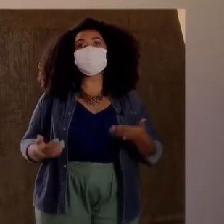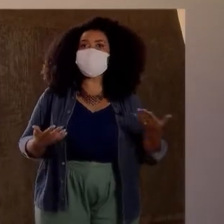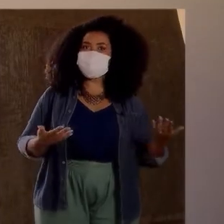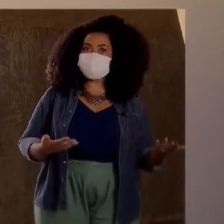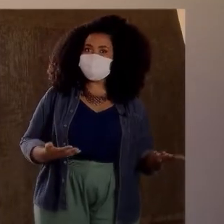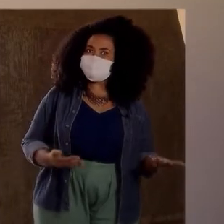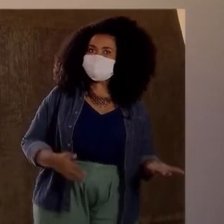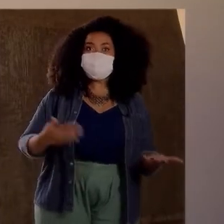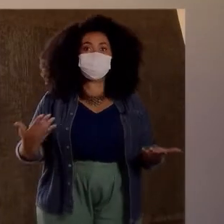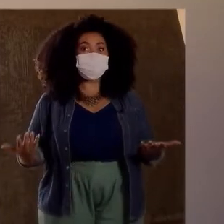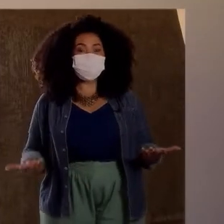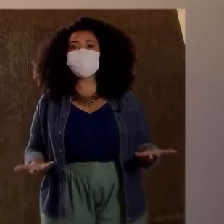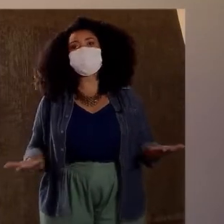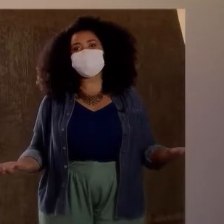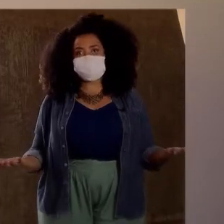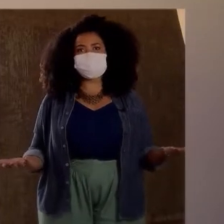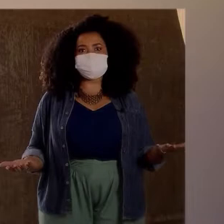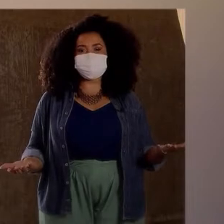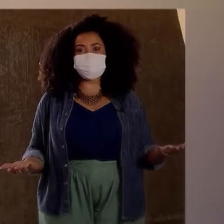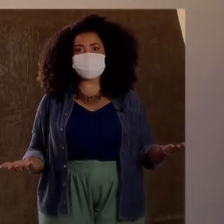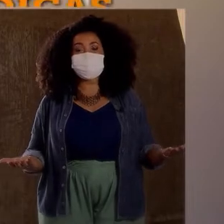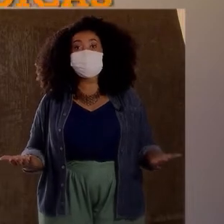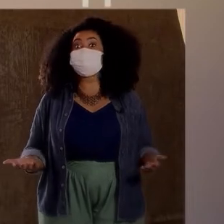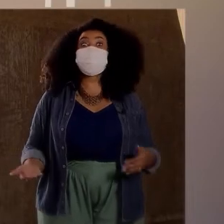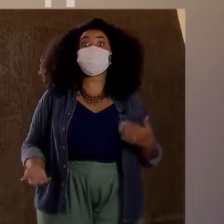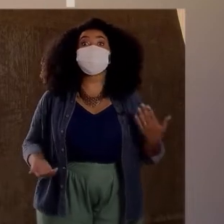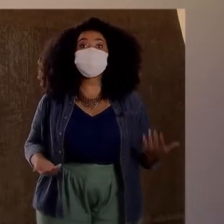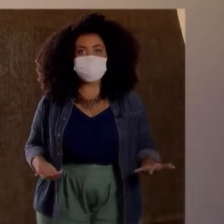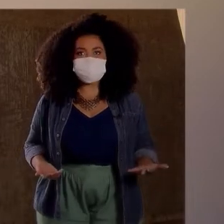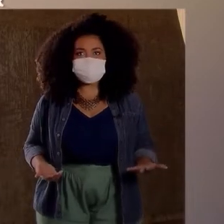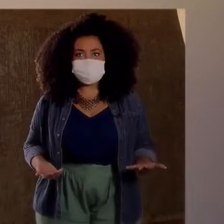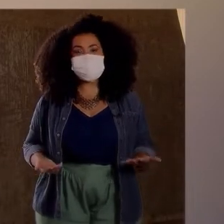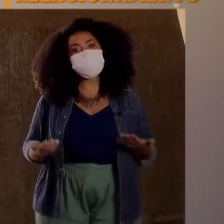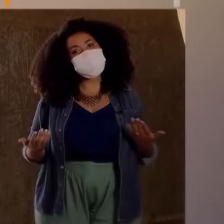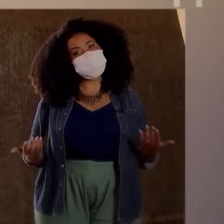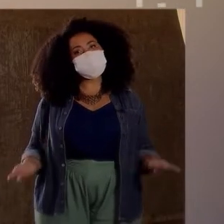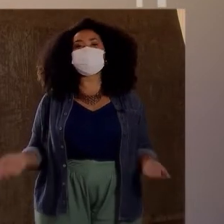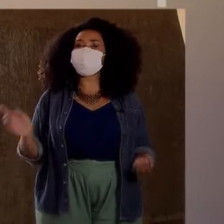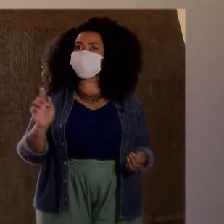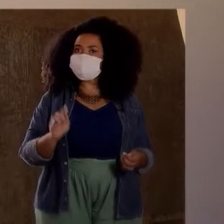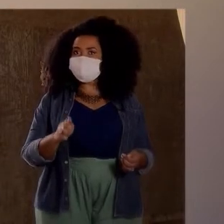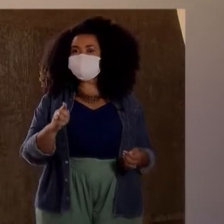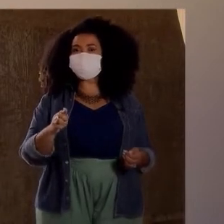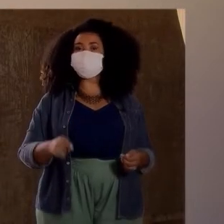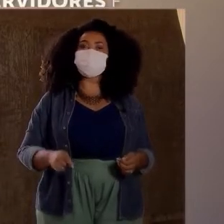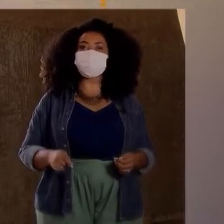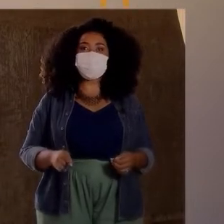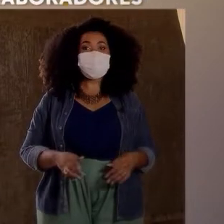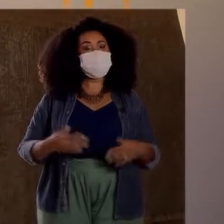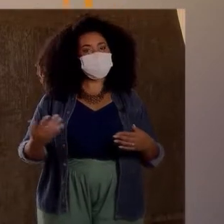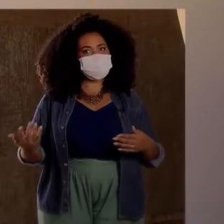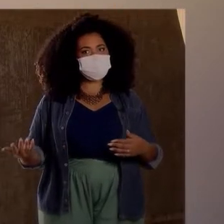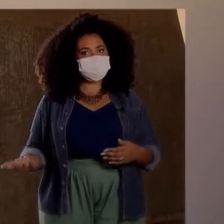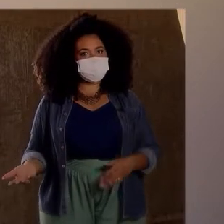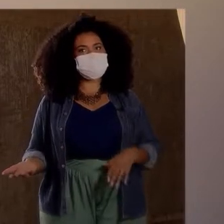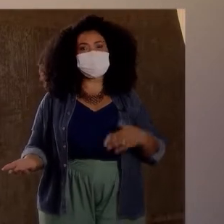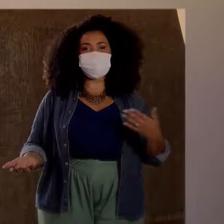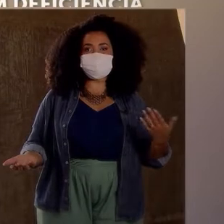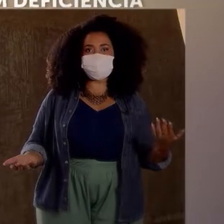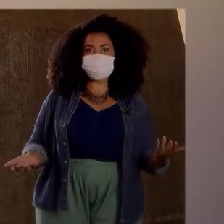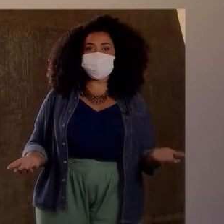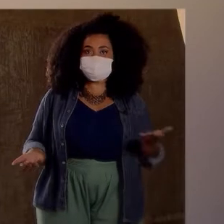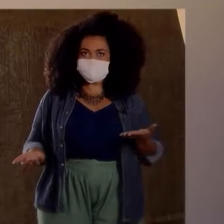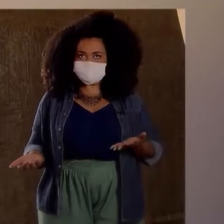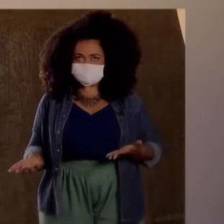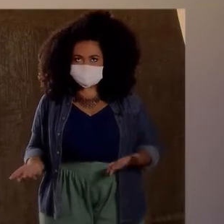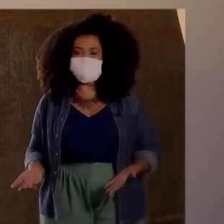Comissão de Acessibilidade e Inclusão do STJ elaborou dicas para facilitar o seu relacionamento com servidores e